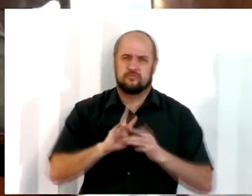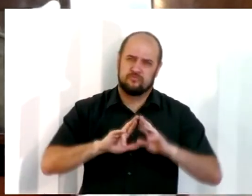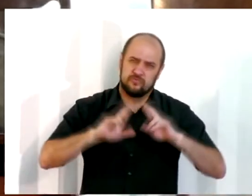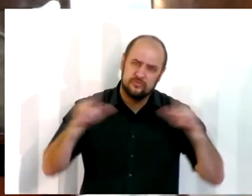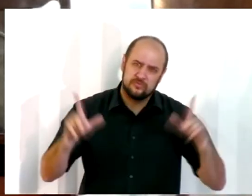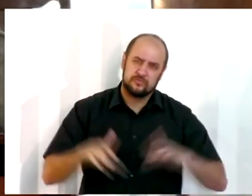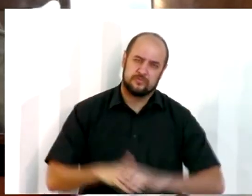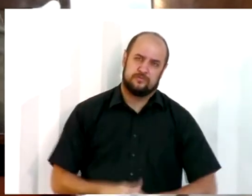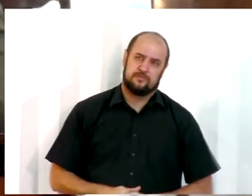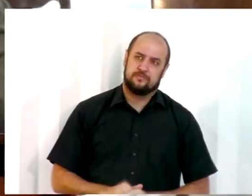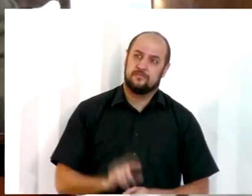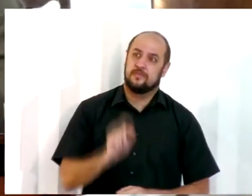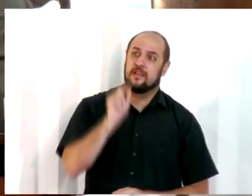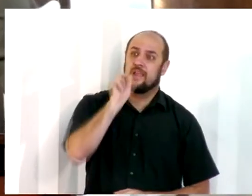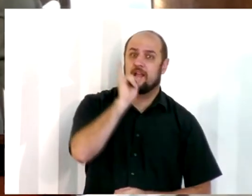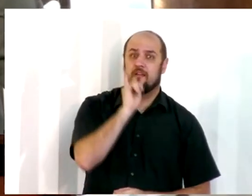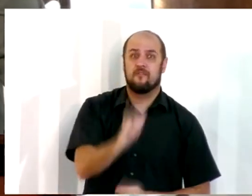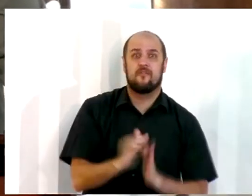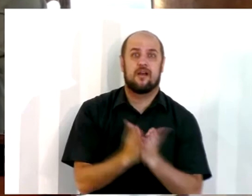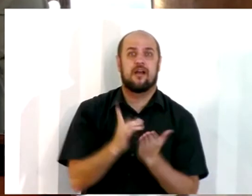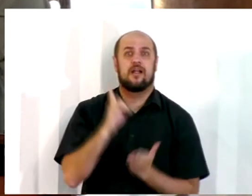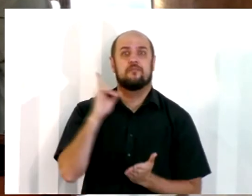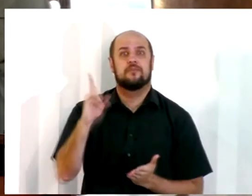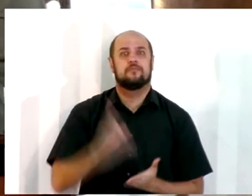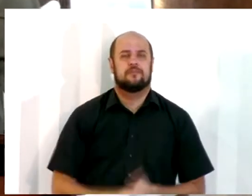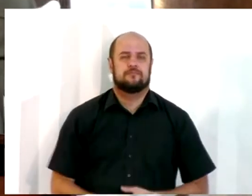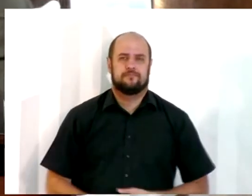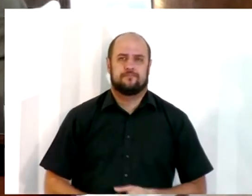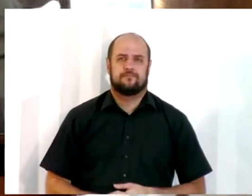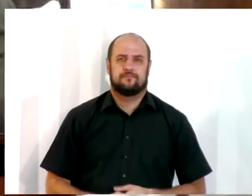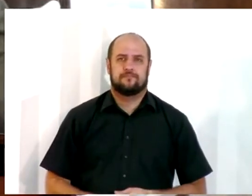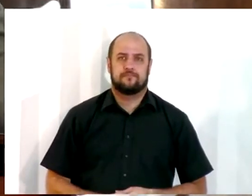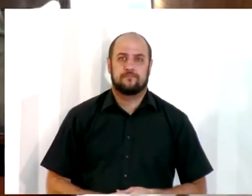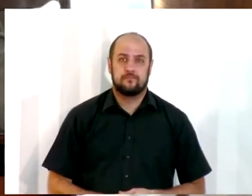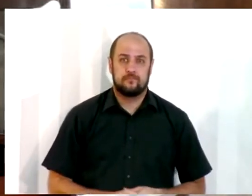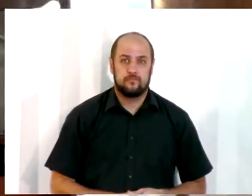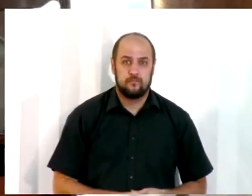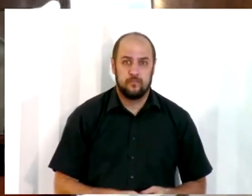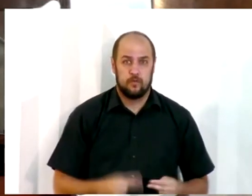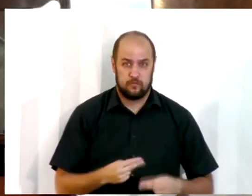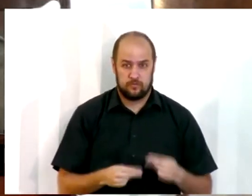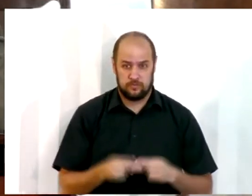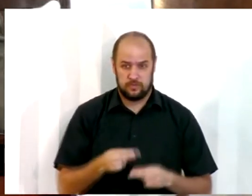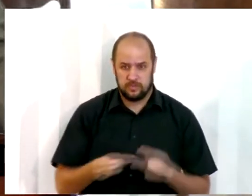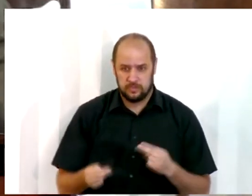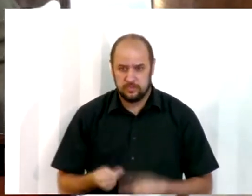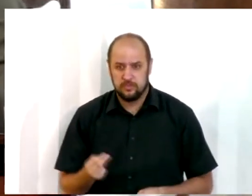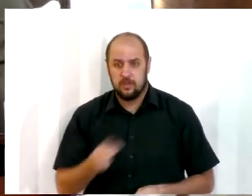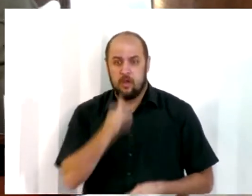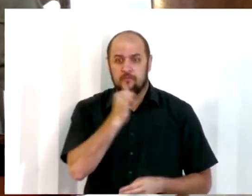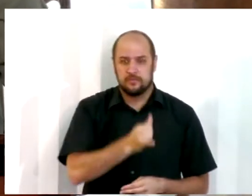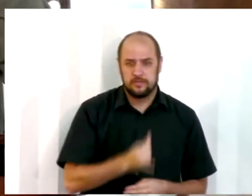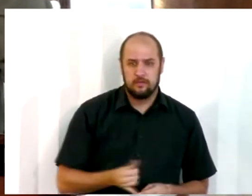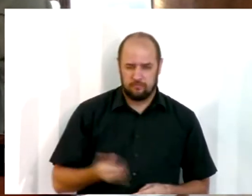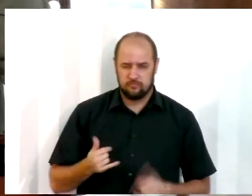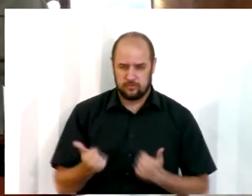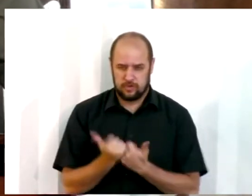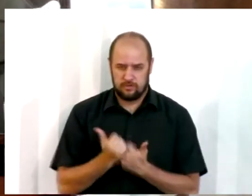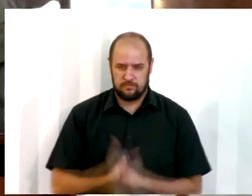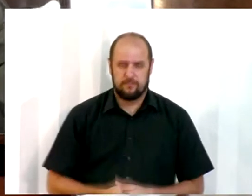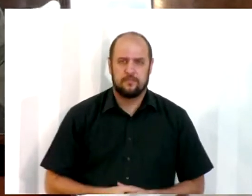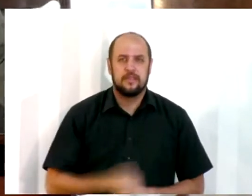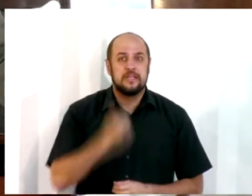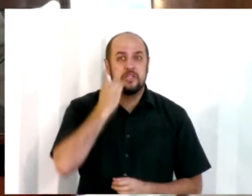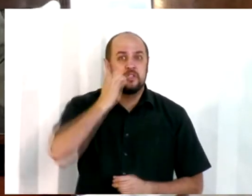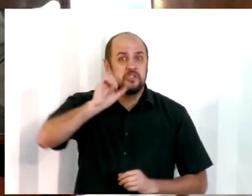diz o texto, eu vou pular aqui essa parte que Neemias e os líderes exortam o povo a ter alegria, mas vamos ver o que aconteceu no